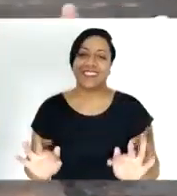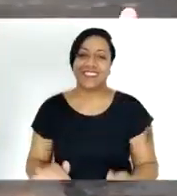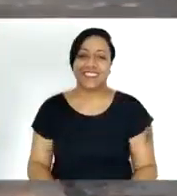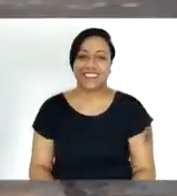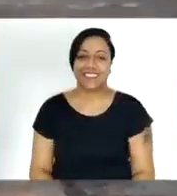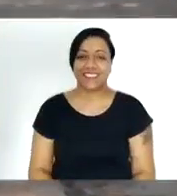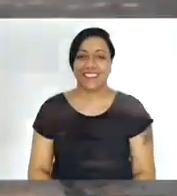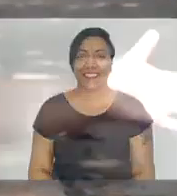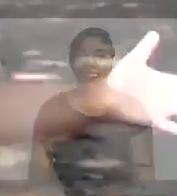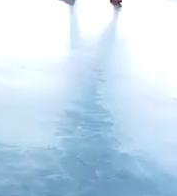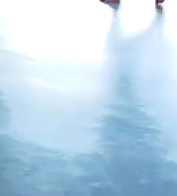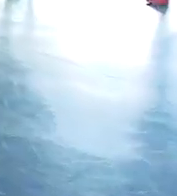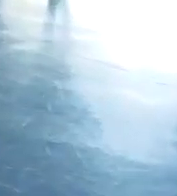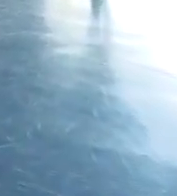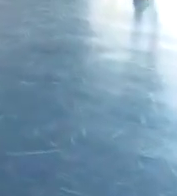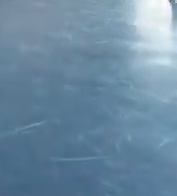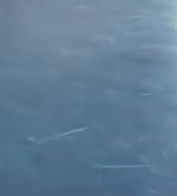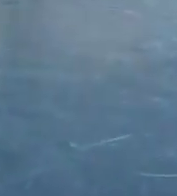feliz.